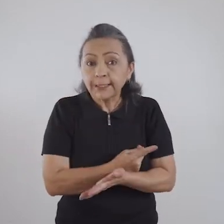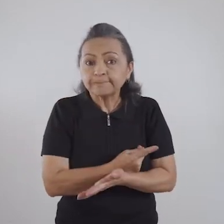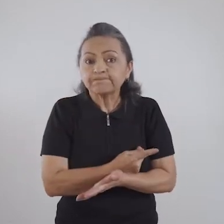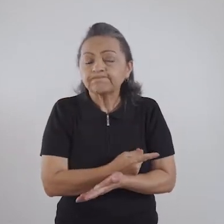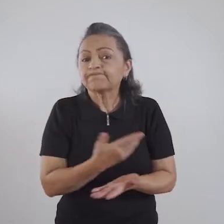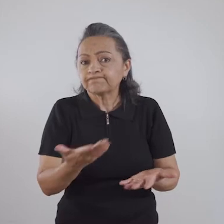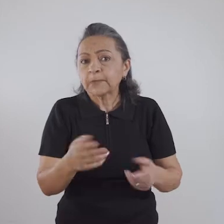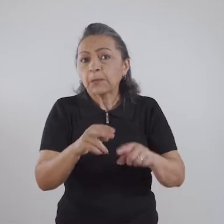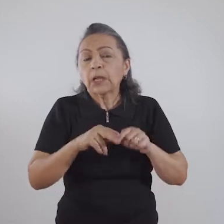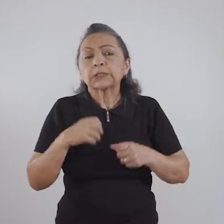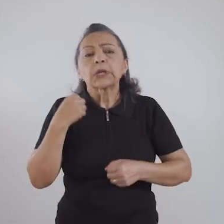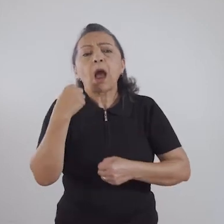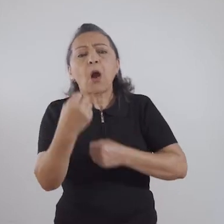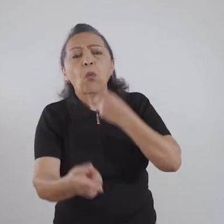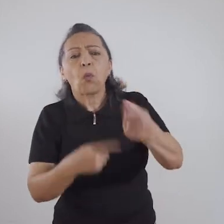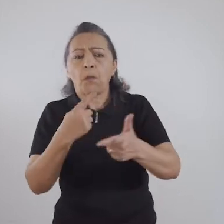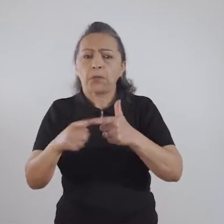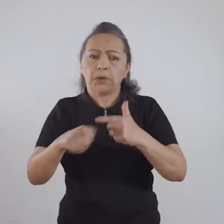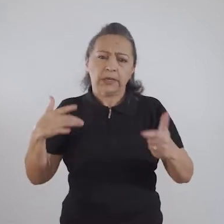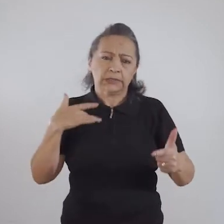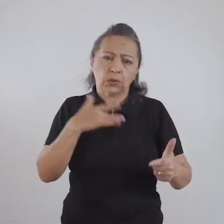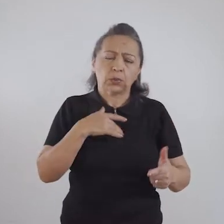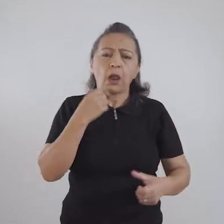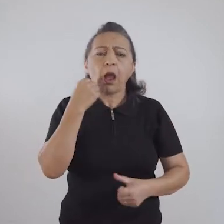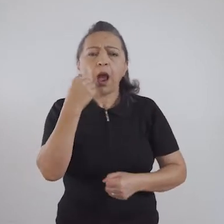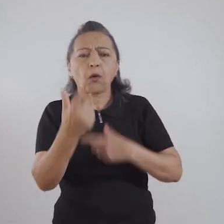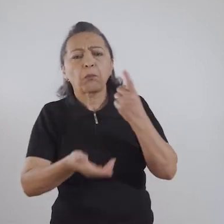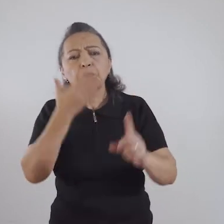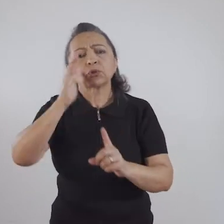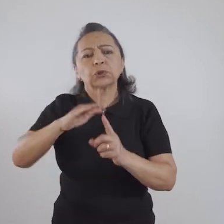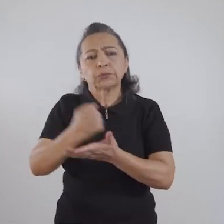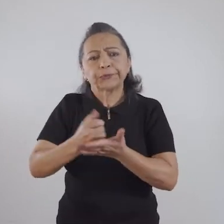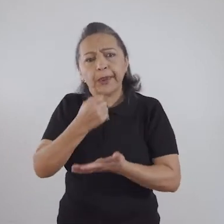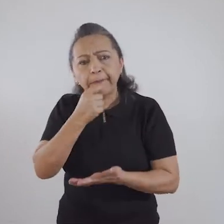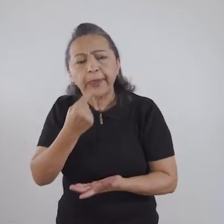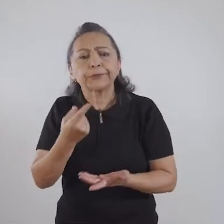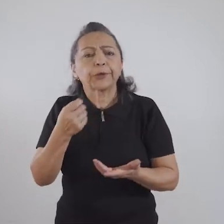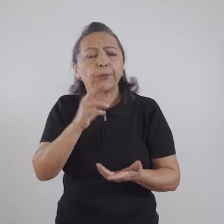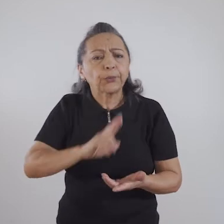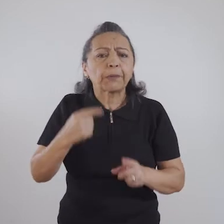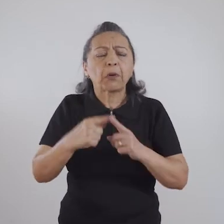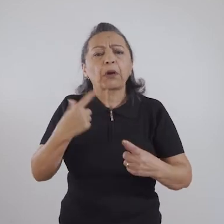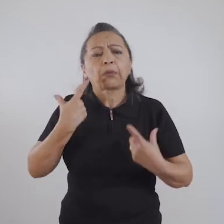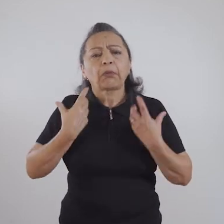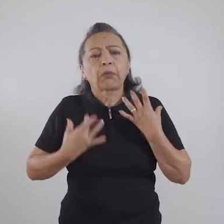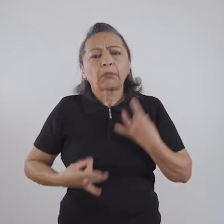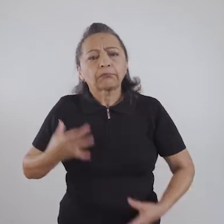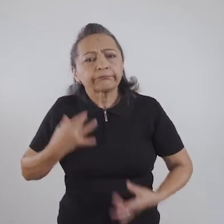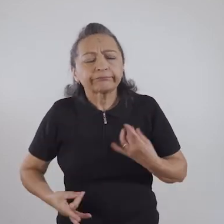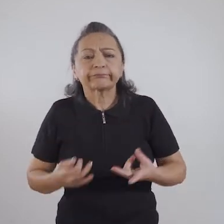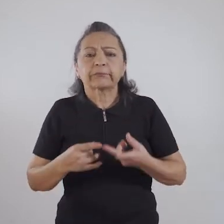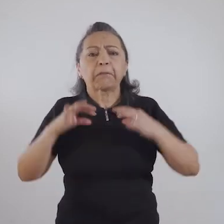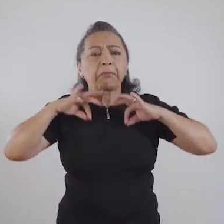por exemplo, que podem acontecer em decorrência de algum problema de saúde, de algum medicamento que você toma, então pode baixar a